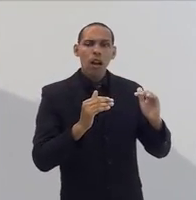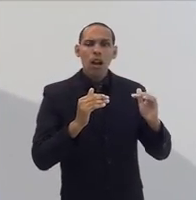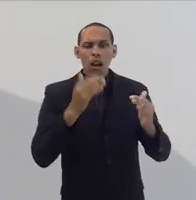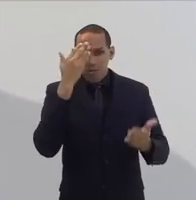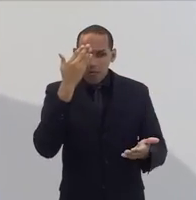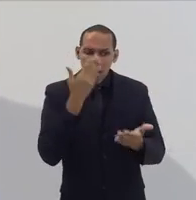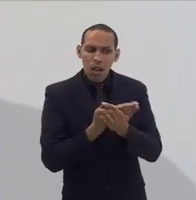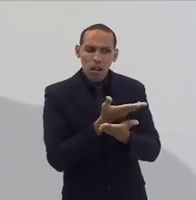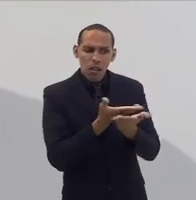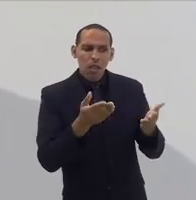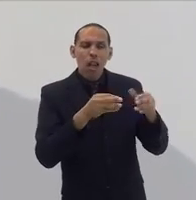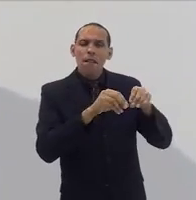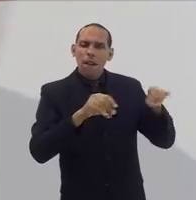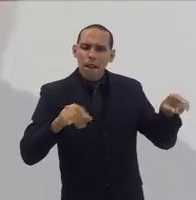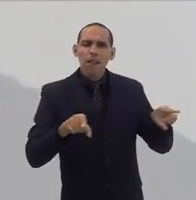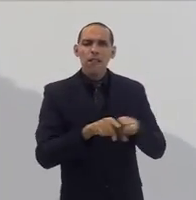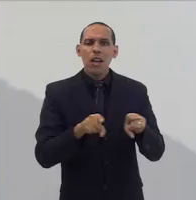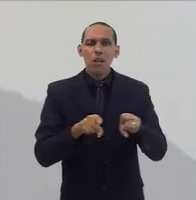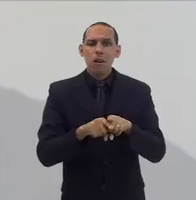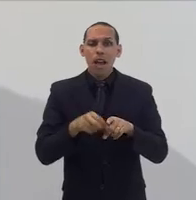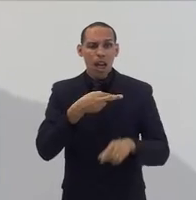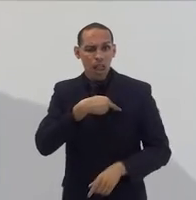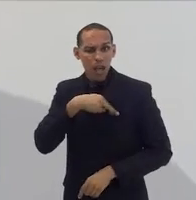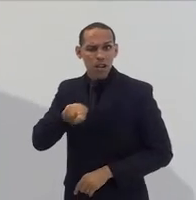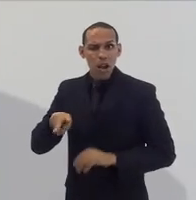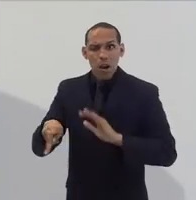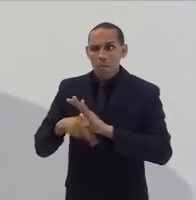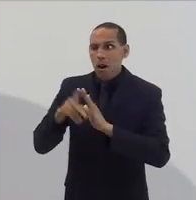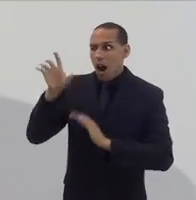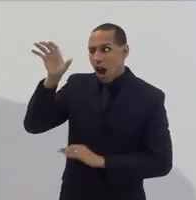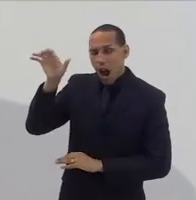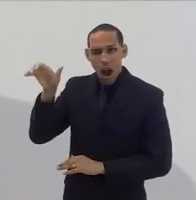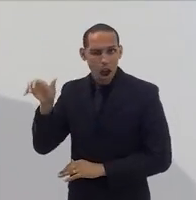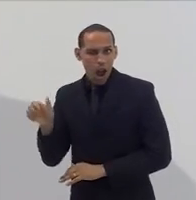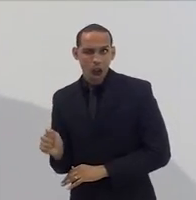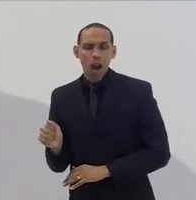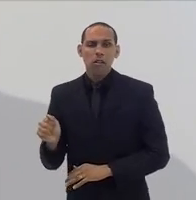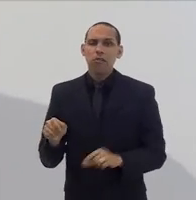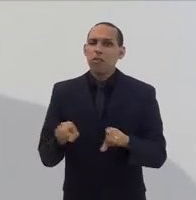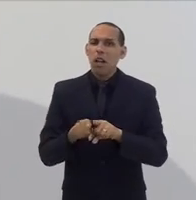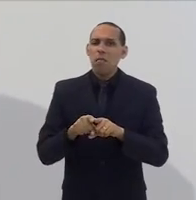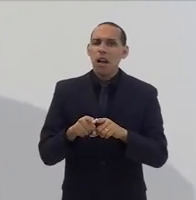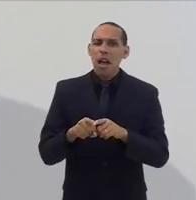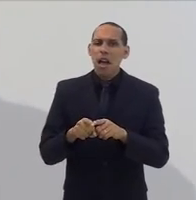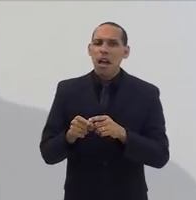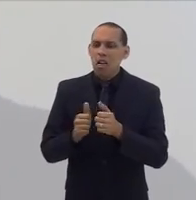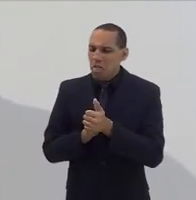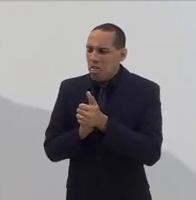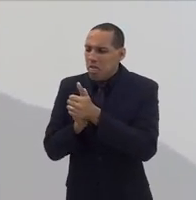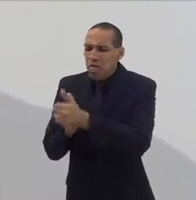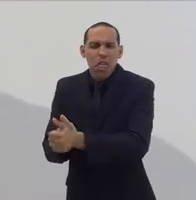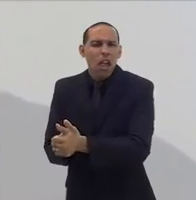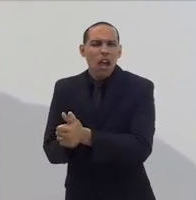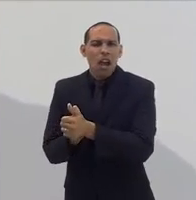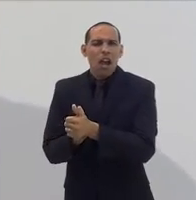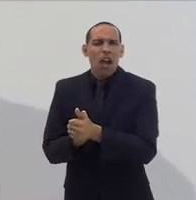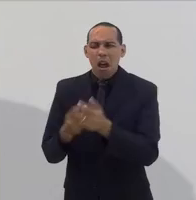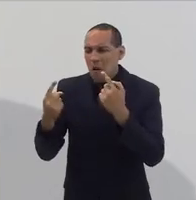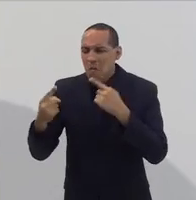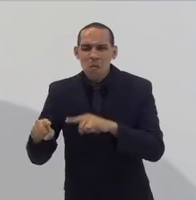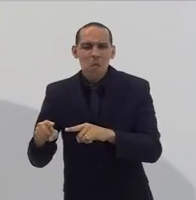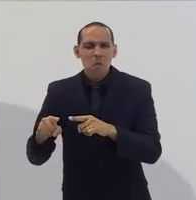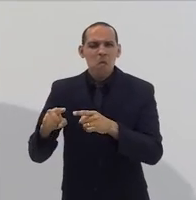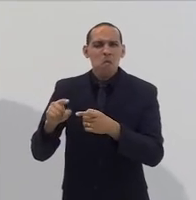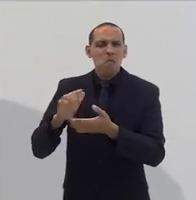crenças e nas suas terras. Que as religiões de matriz africana não podem mais ser perseguidas, ameaçadas, terem os seus terreiros